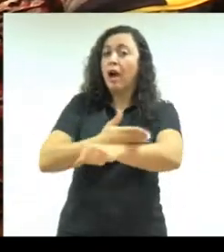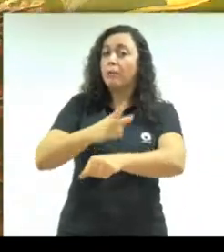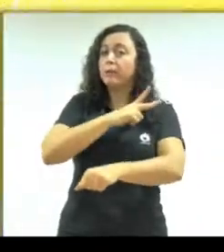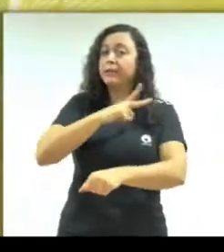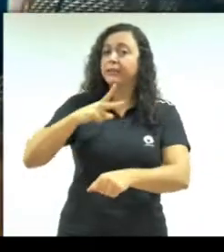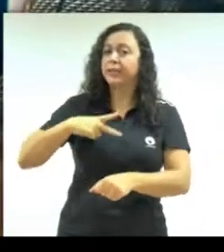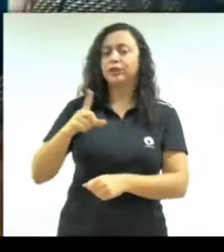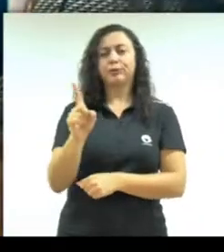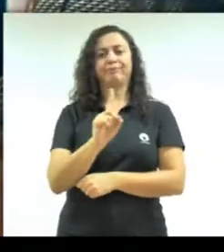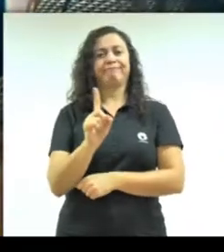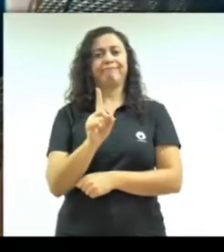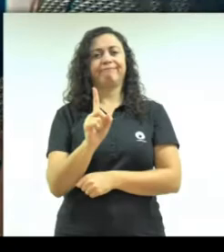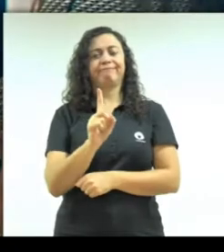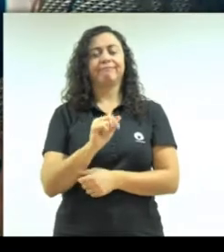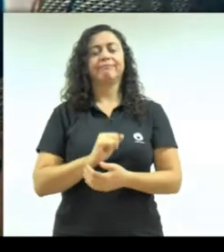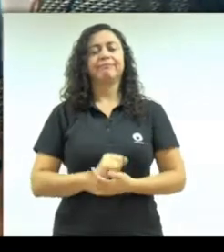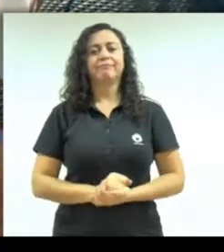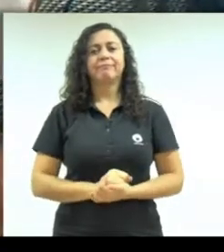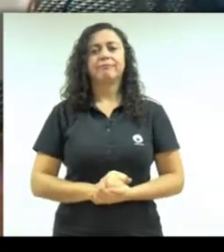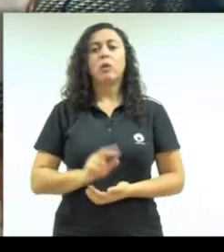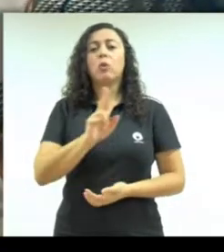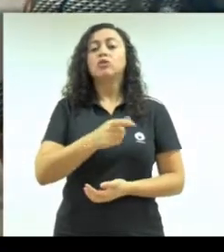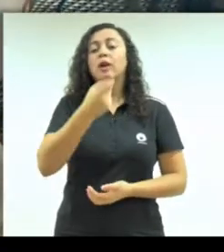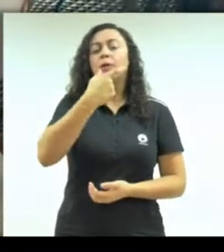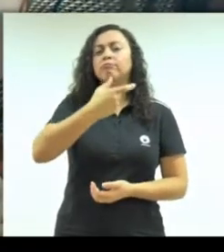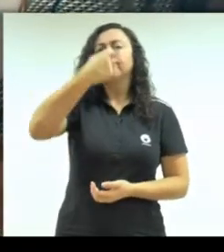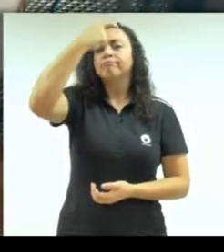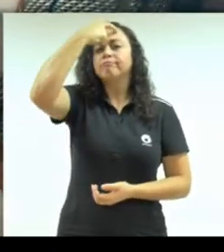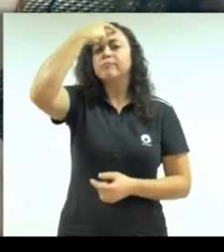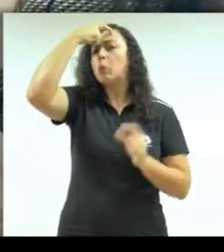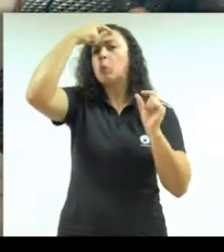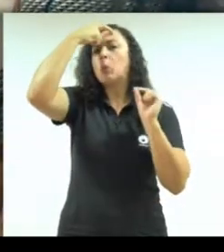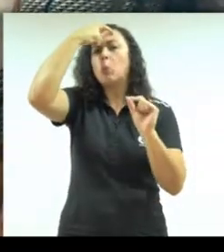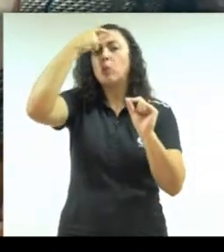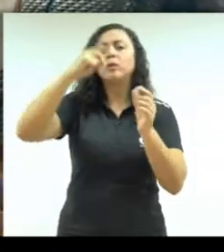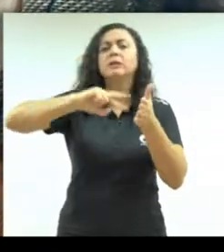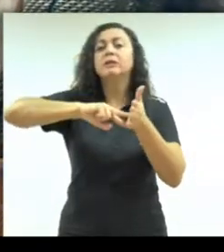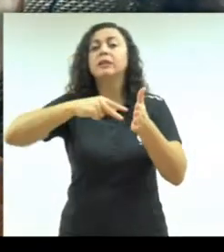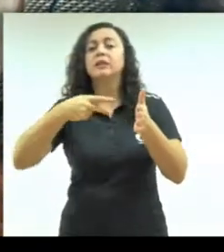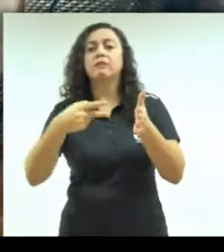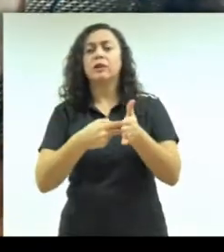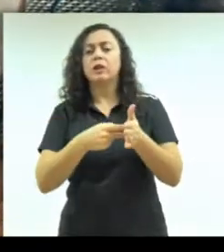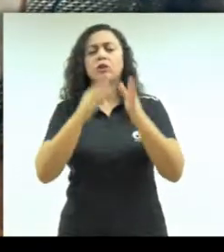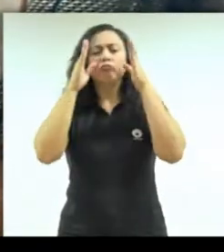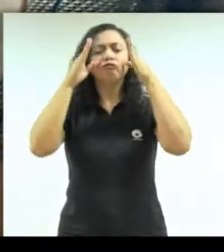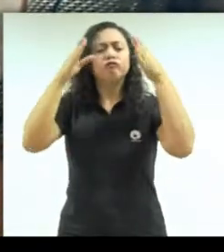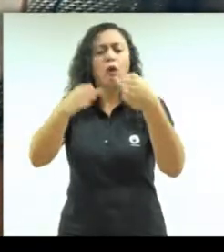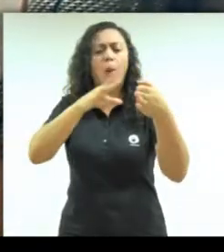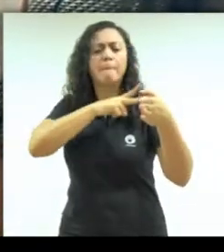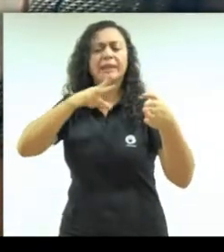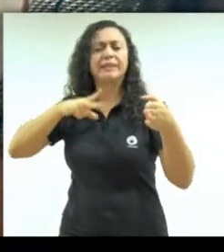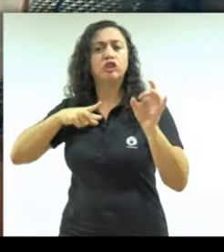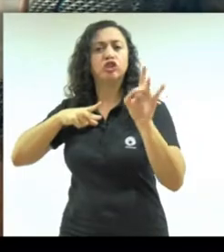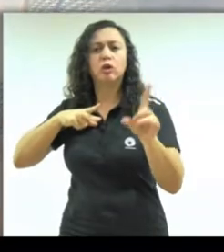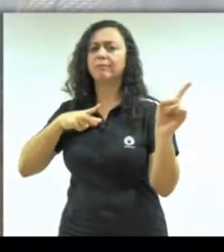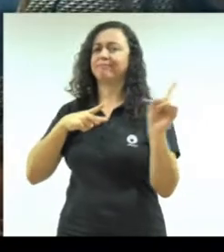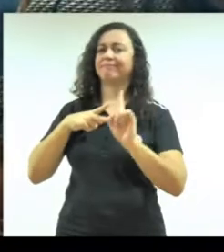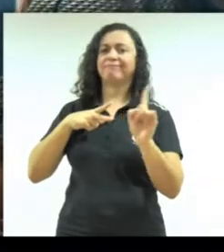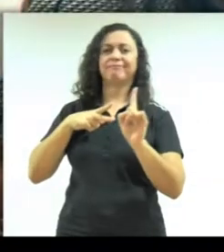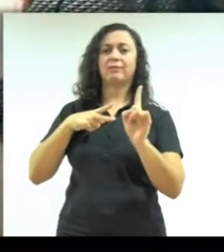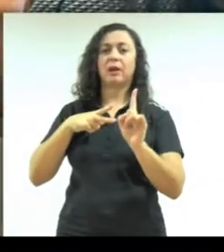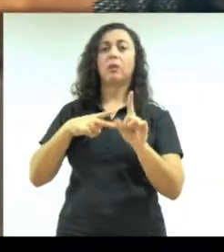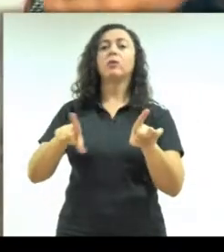paciente. O uso racional de medicamentos, ele não só enfatiza, aponta o paciente, a última pessoa.